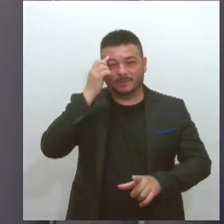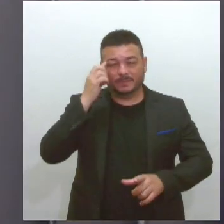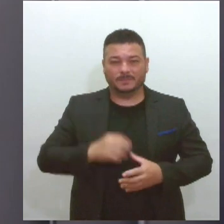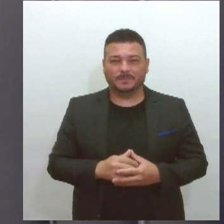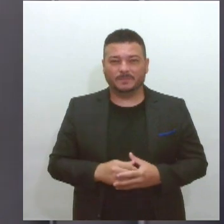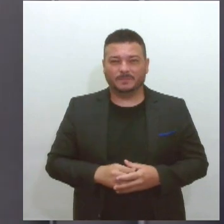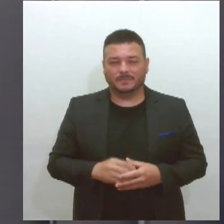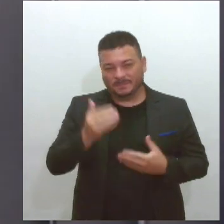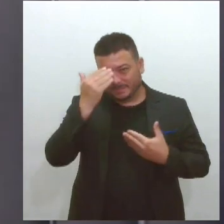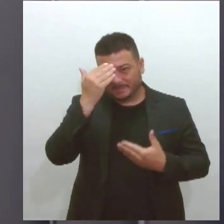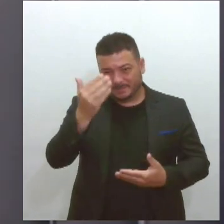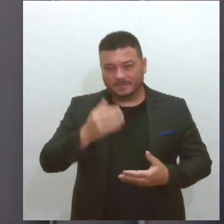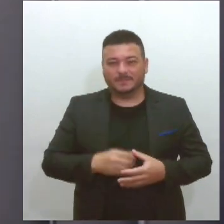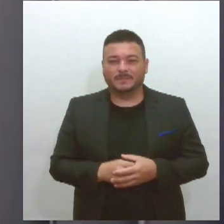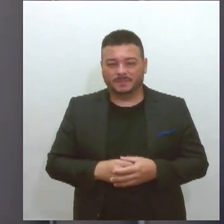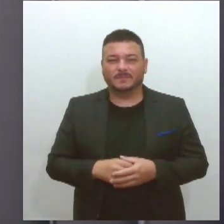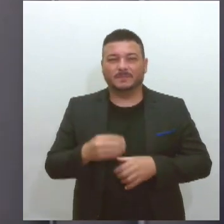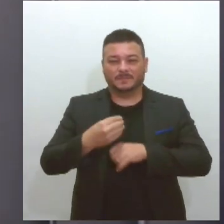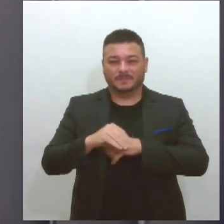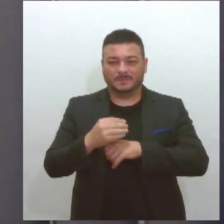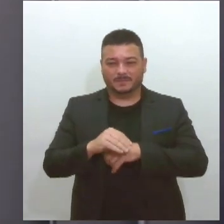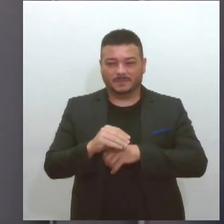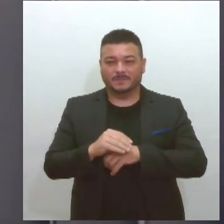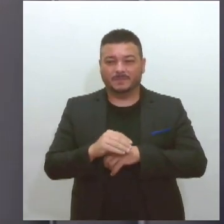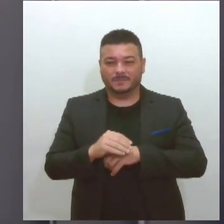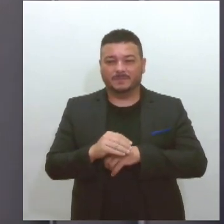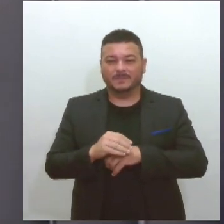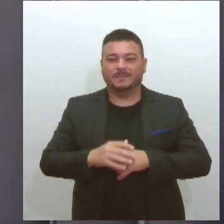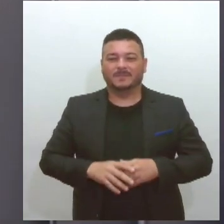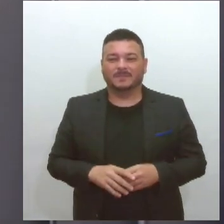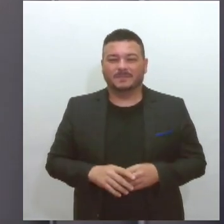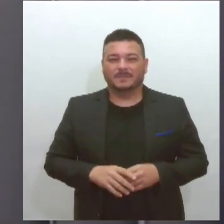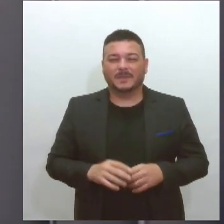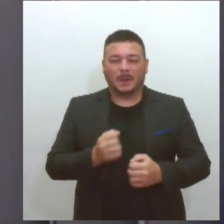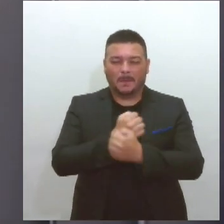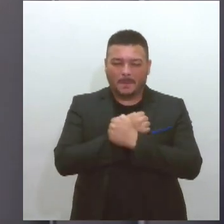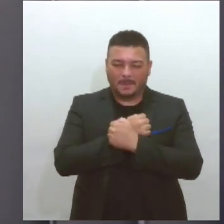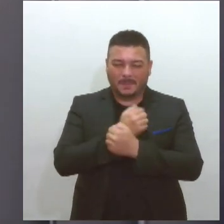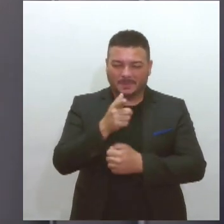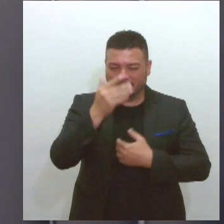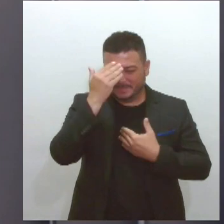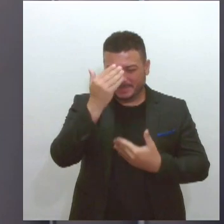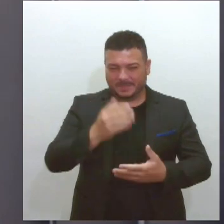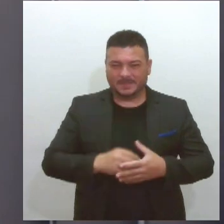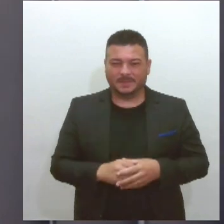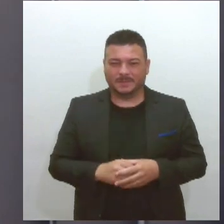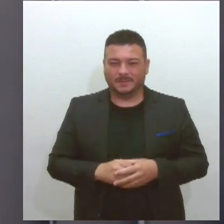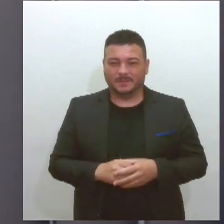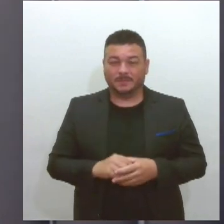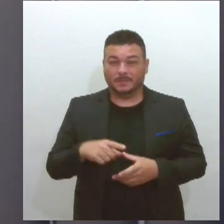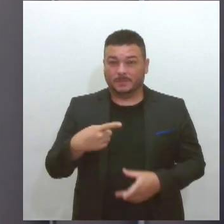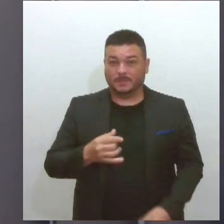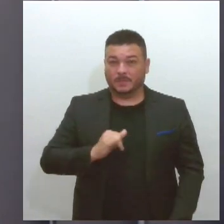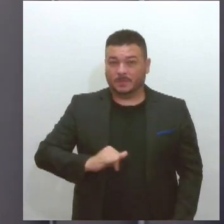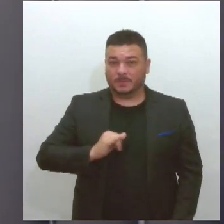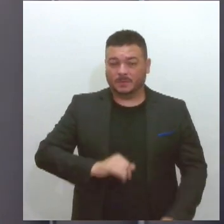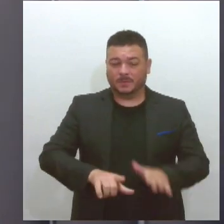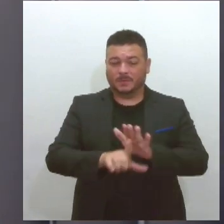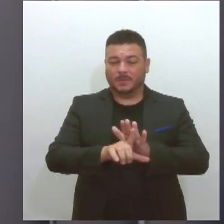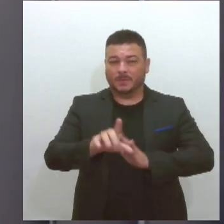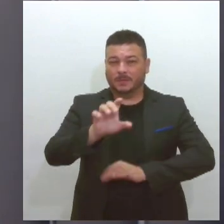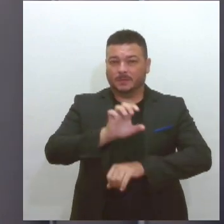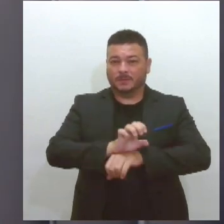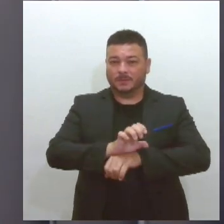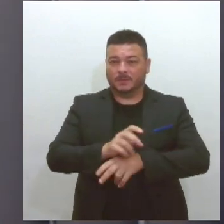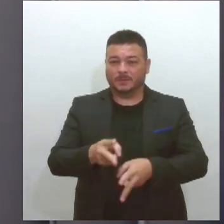Júnior, pelas informações. Milton Alves Júnior, um abraço para você. Obrigada pelas informações. Daqui a pouco, a lei estadual que reconhece o trabalho dos